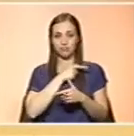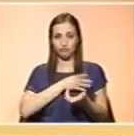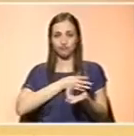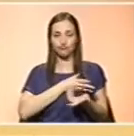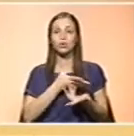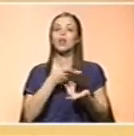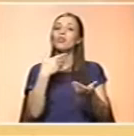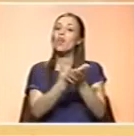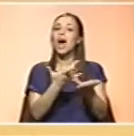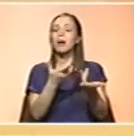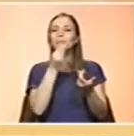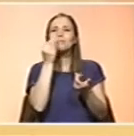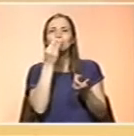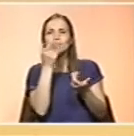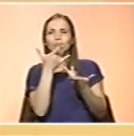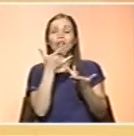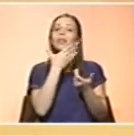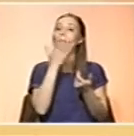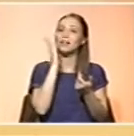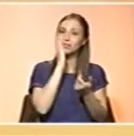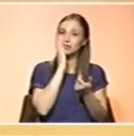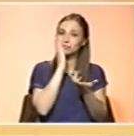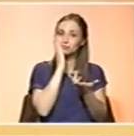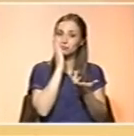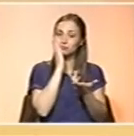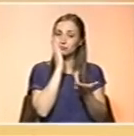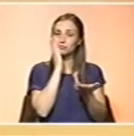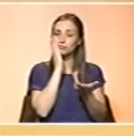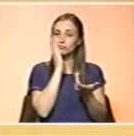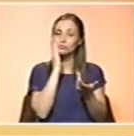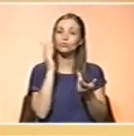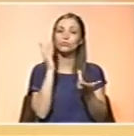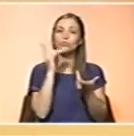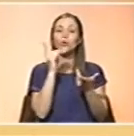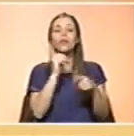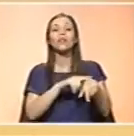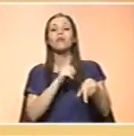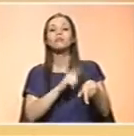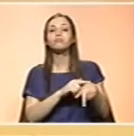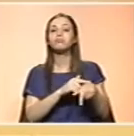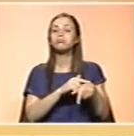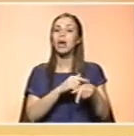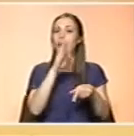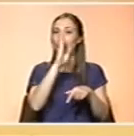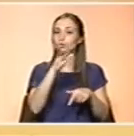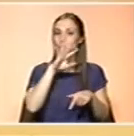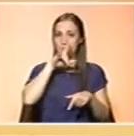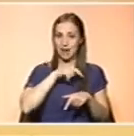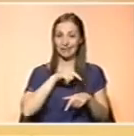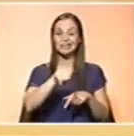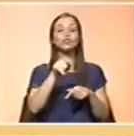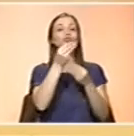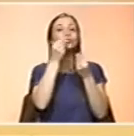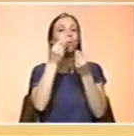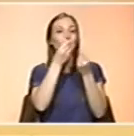paladar que varia de mamada para mamada, que varia em função dos hábitos alimentares maternos. E essa variabilidade no sabor,